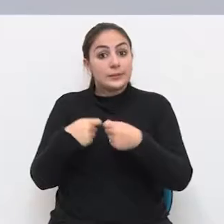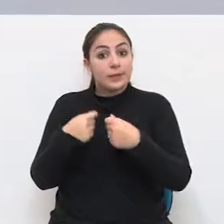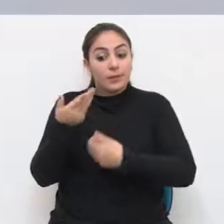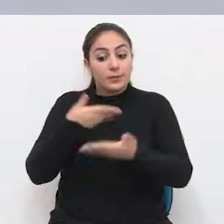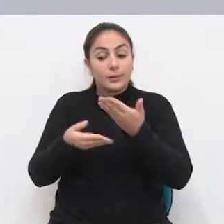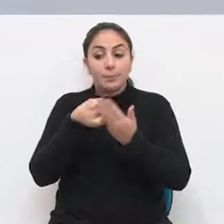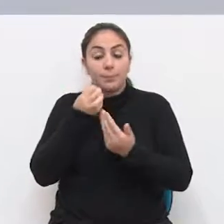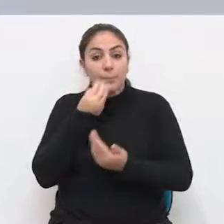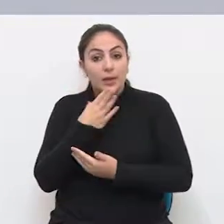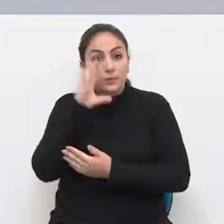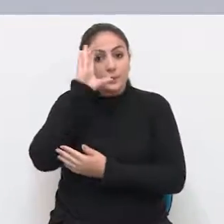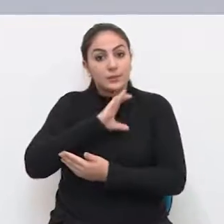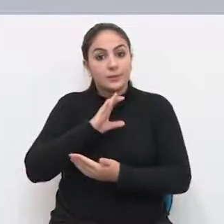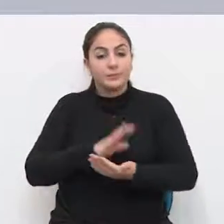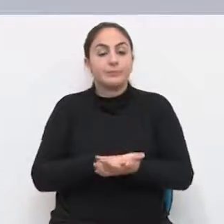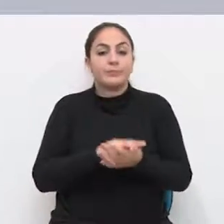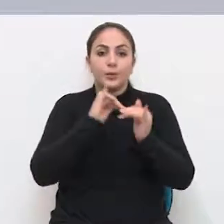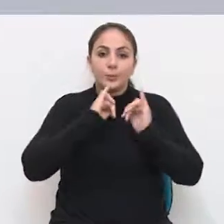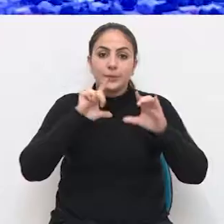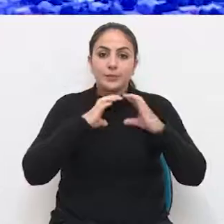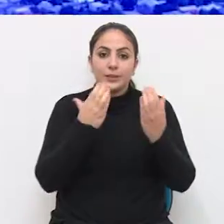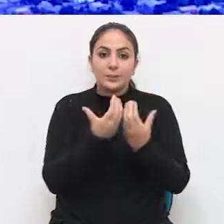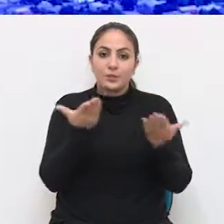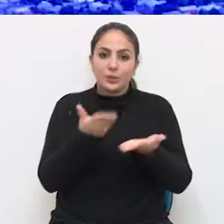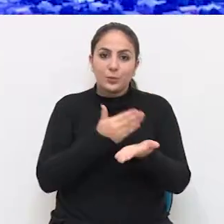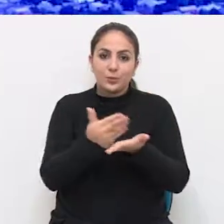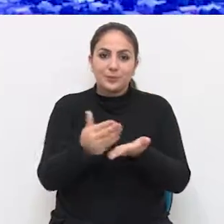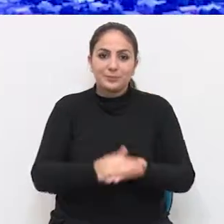cidadão. O Jornal da Câmara já está no ar.